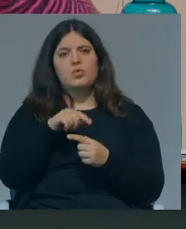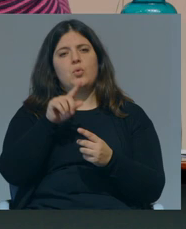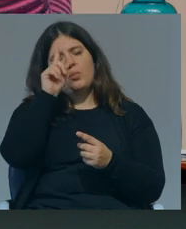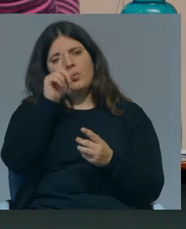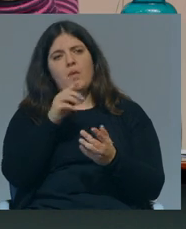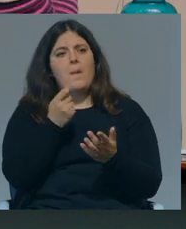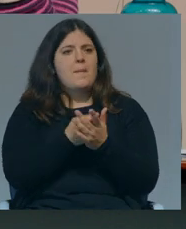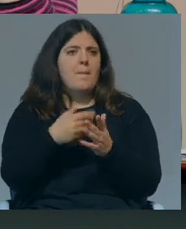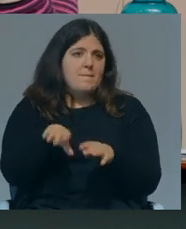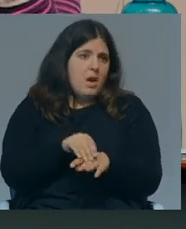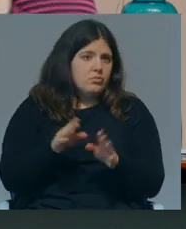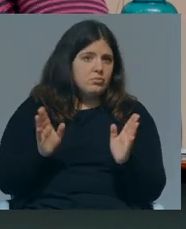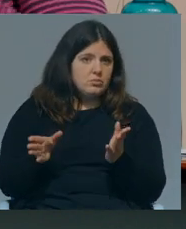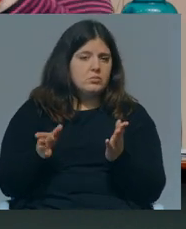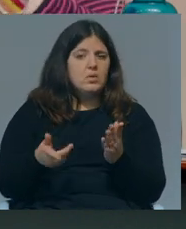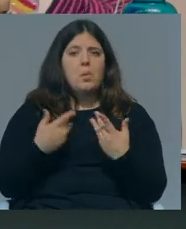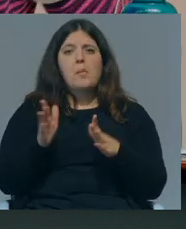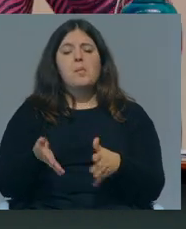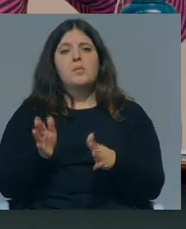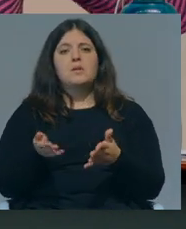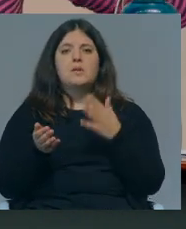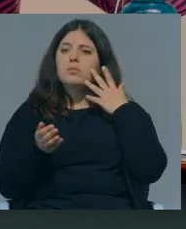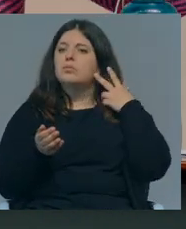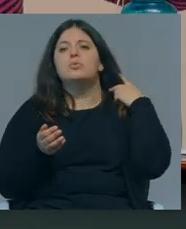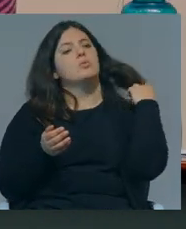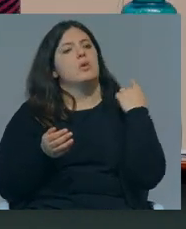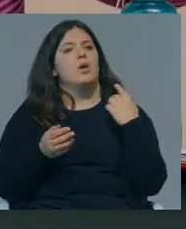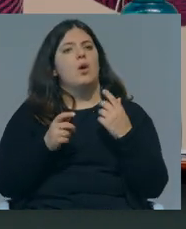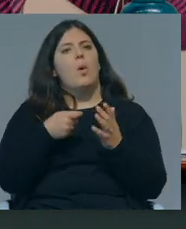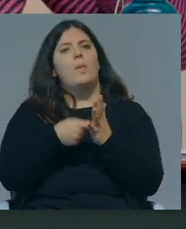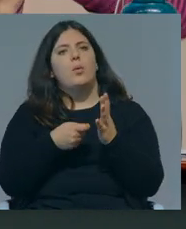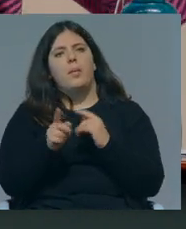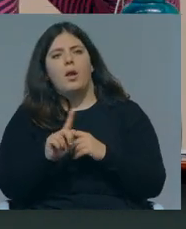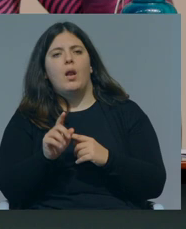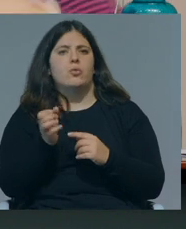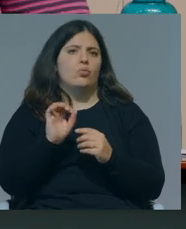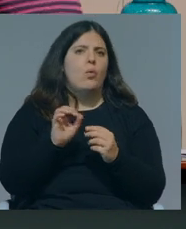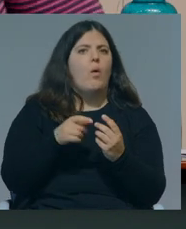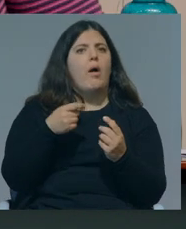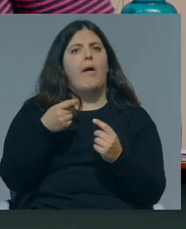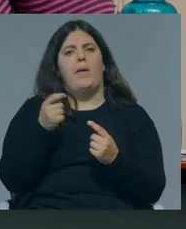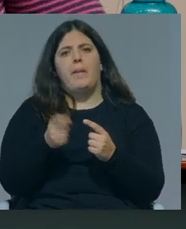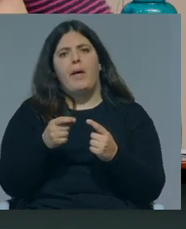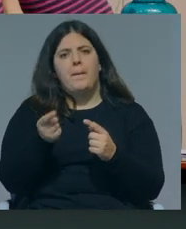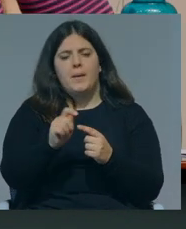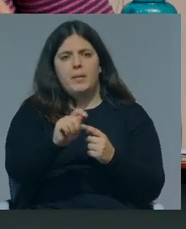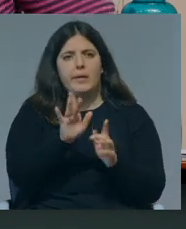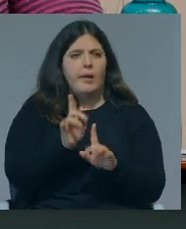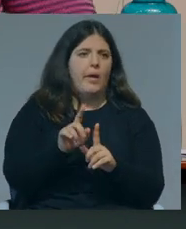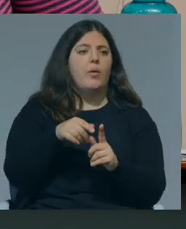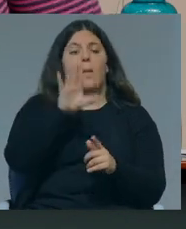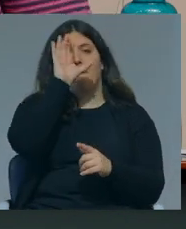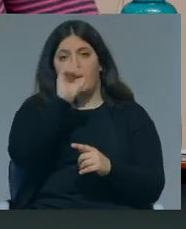das faltas das pessoas pagando-lhes mais, não precisamos estar a pôr... não haver propinas e não sei o quê, quer dizer, o que o país precisa de fazer é pagar